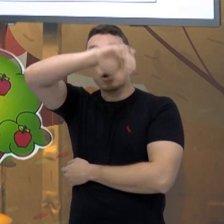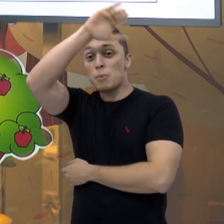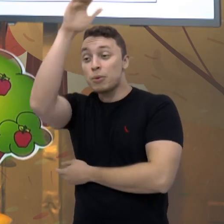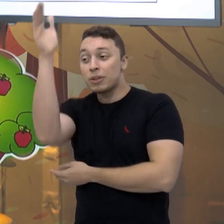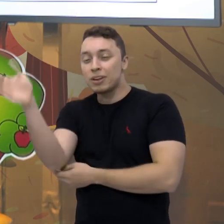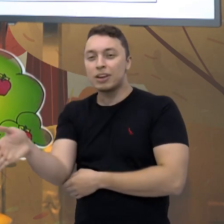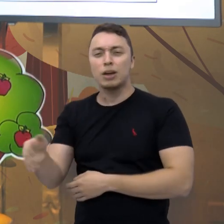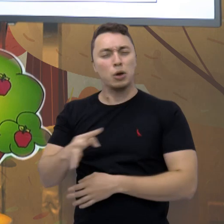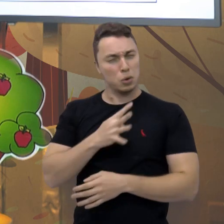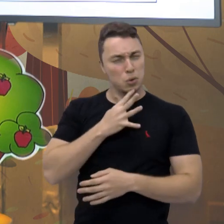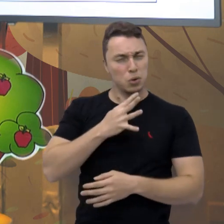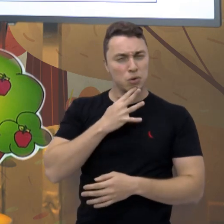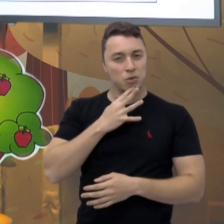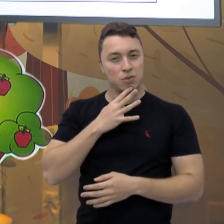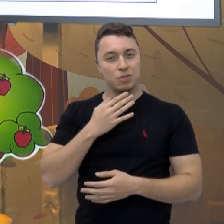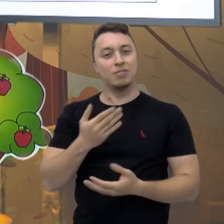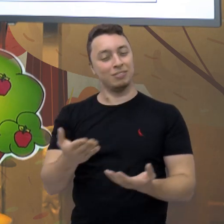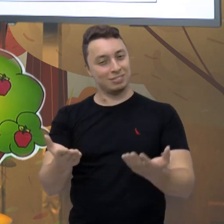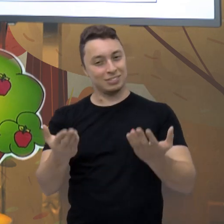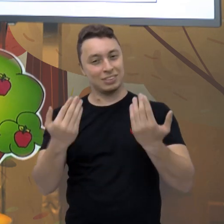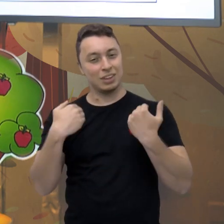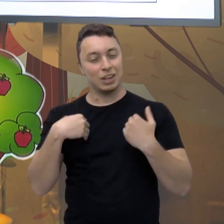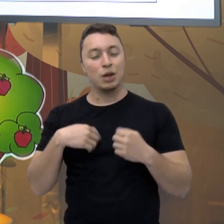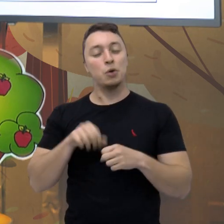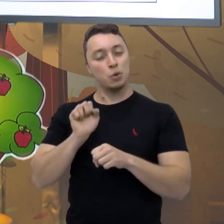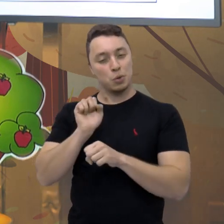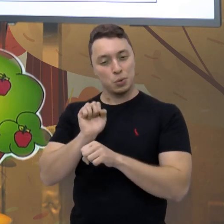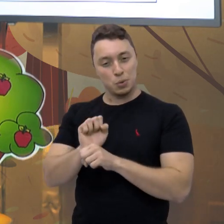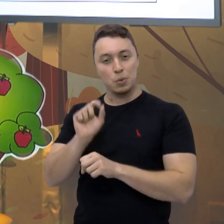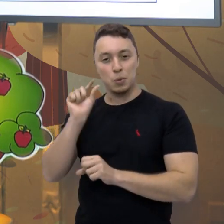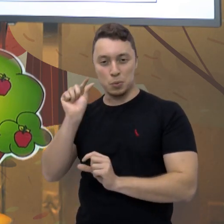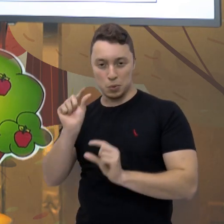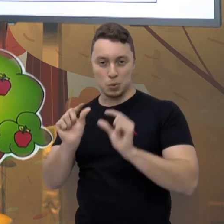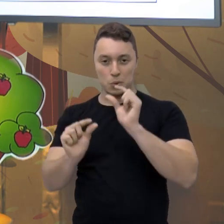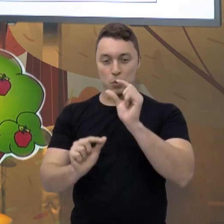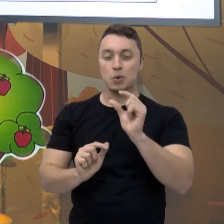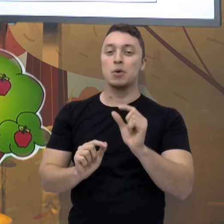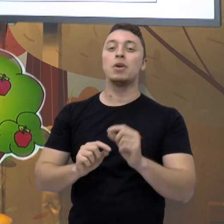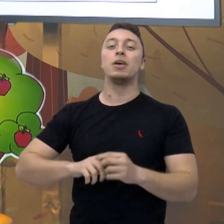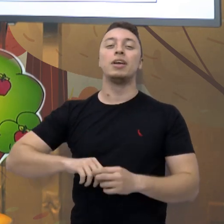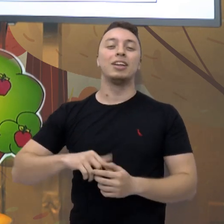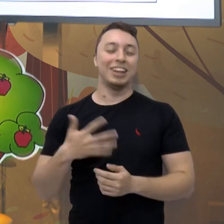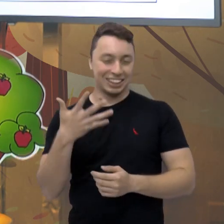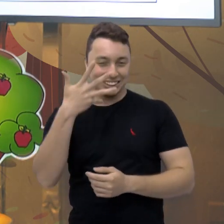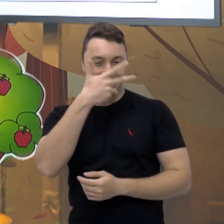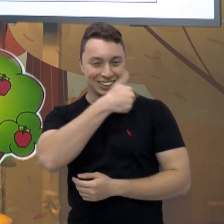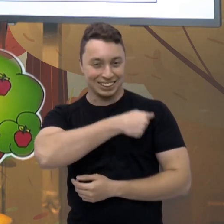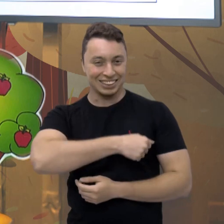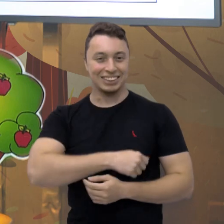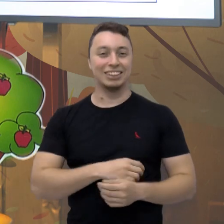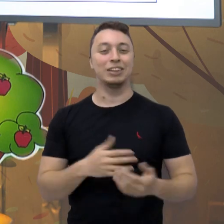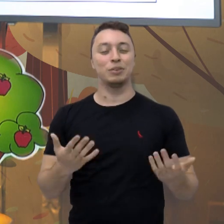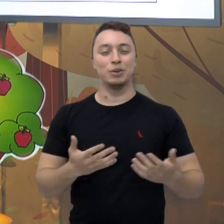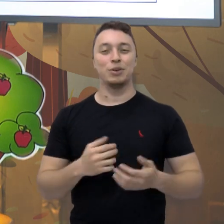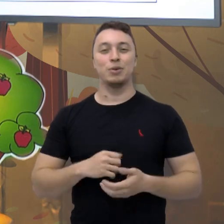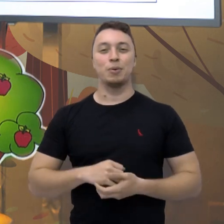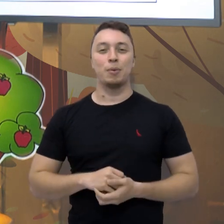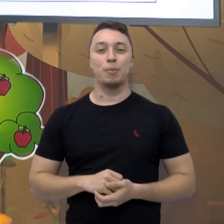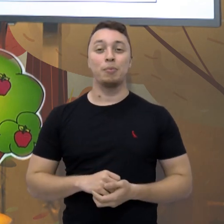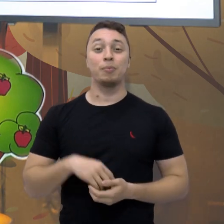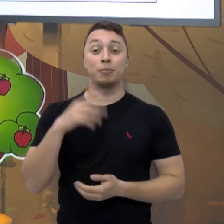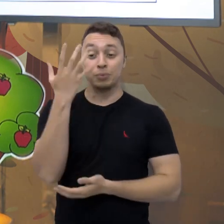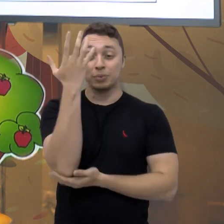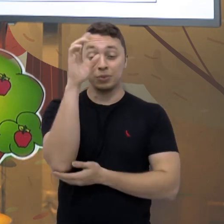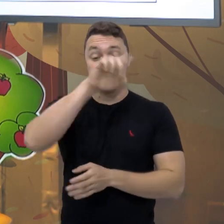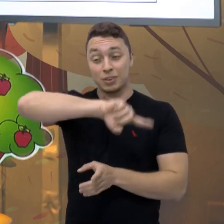música? Vamos cantar devagarzinho para a gente aprender e cantar bem bonito, tá bom? A música é assim, ó. A